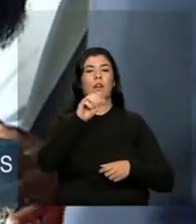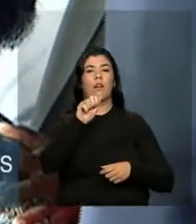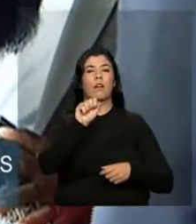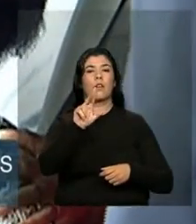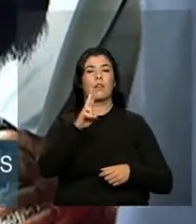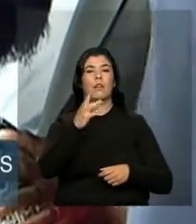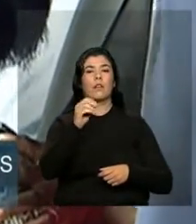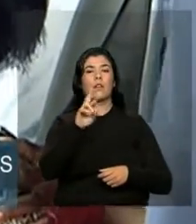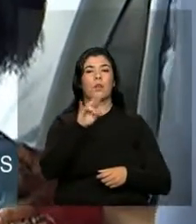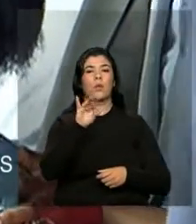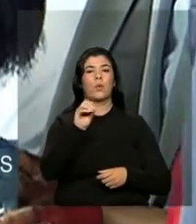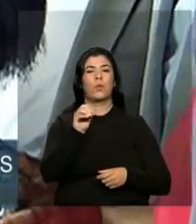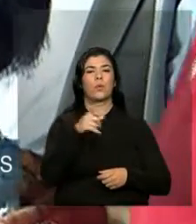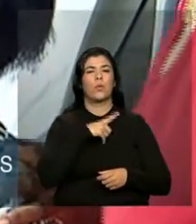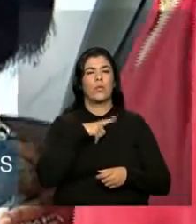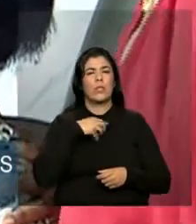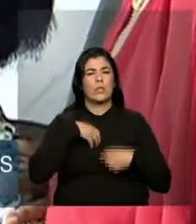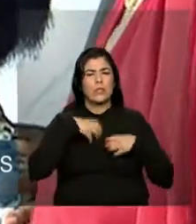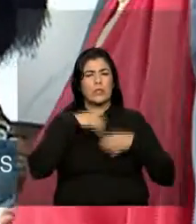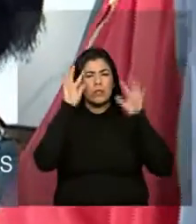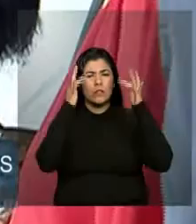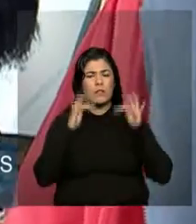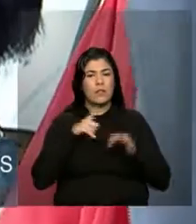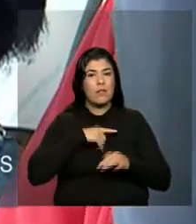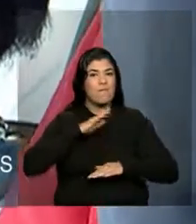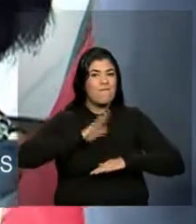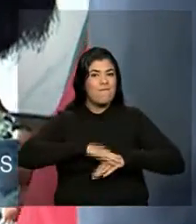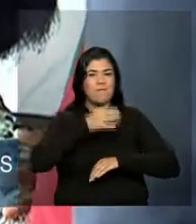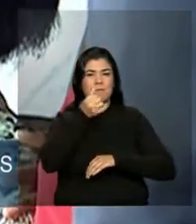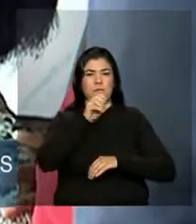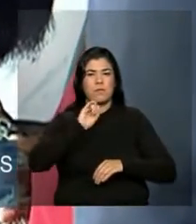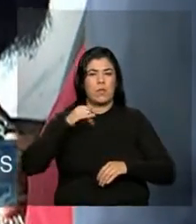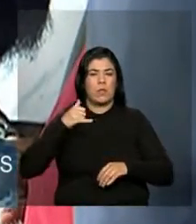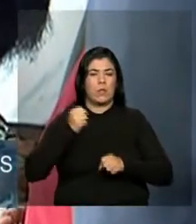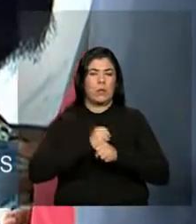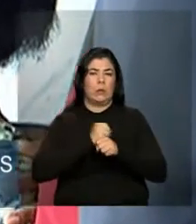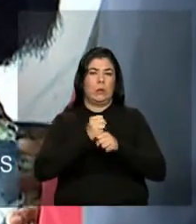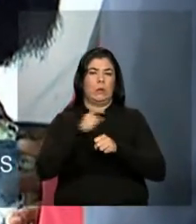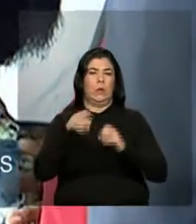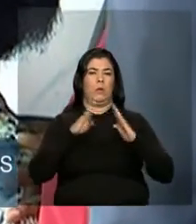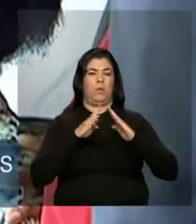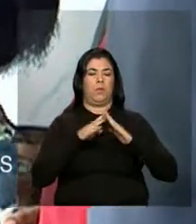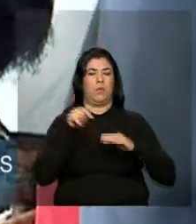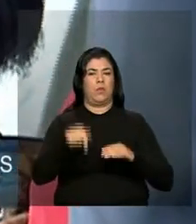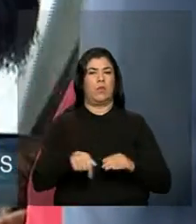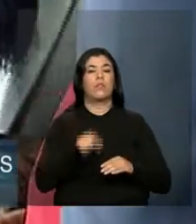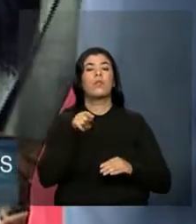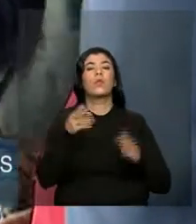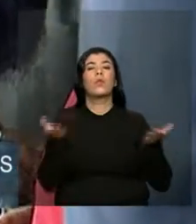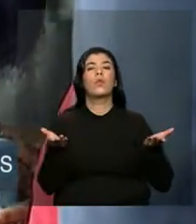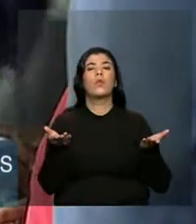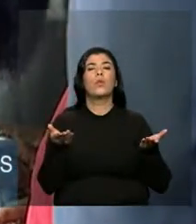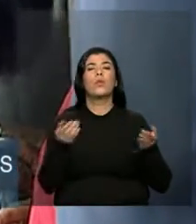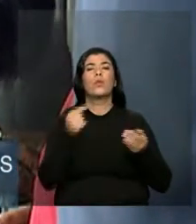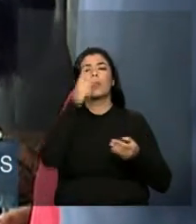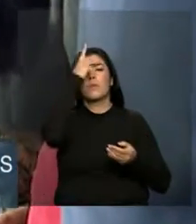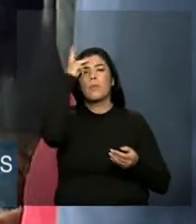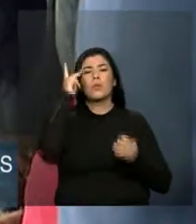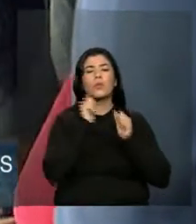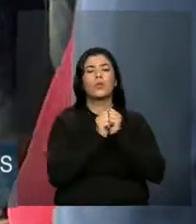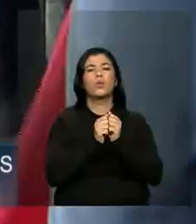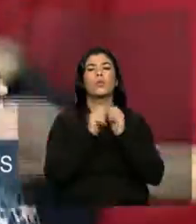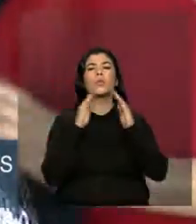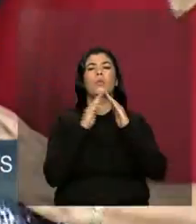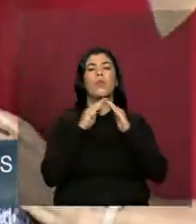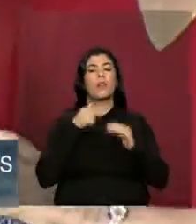muito feliz? Tem mais de 60 anos que moro aqui. E com quem que a senhora vai morar agora? Com Deus,